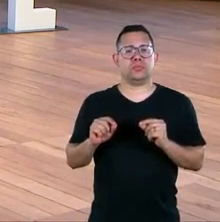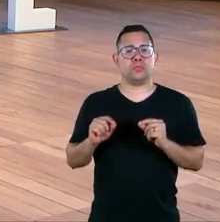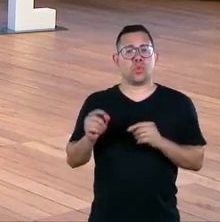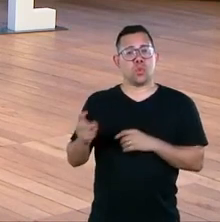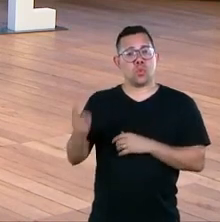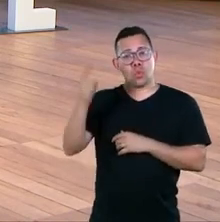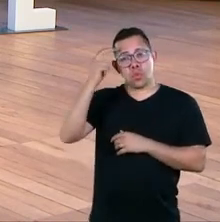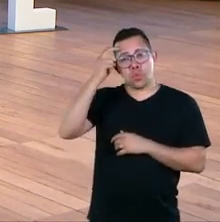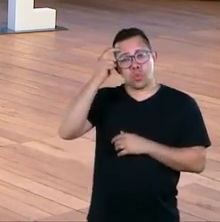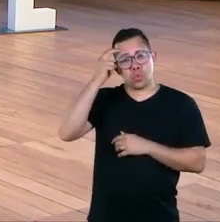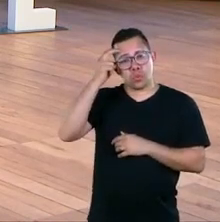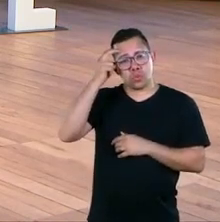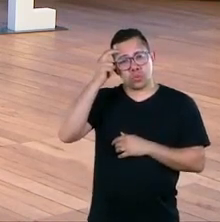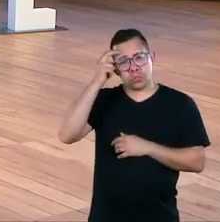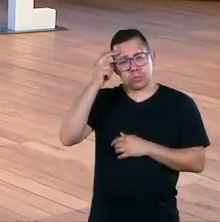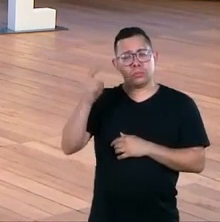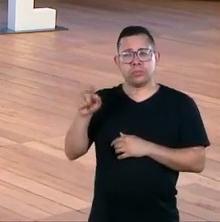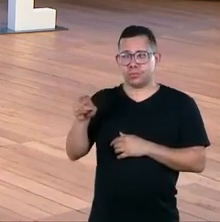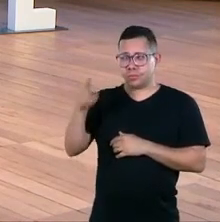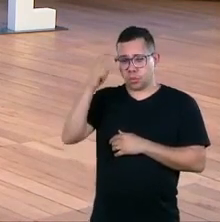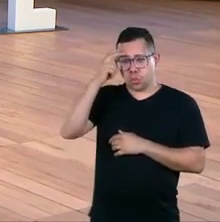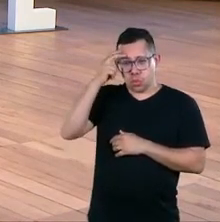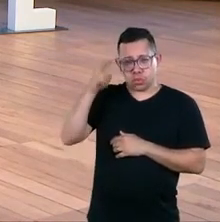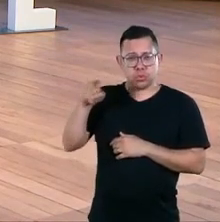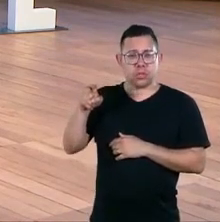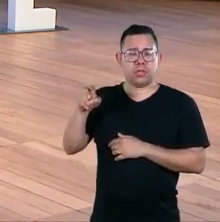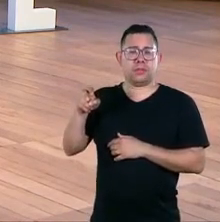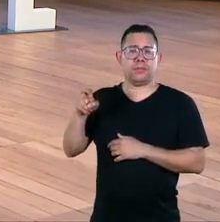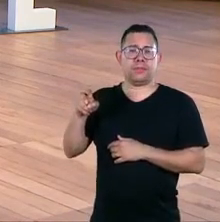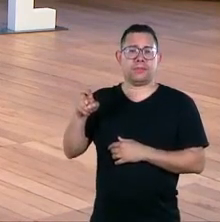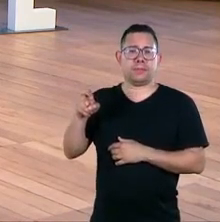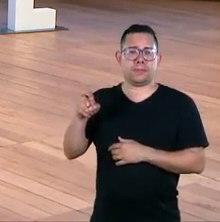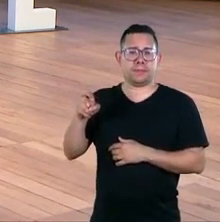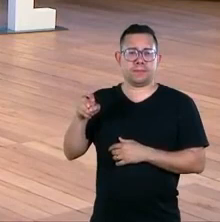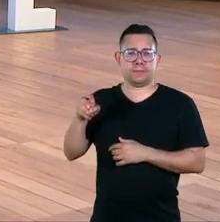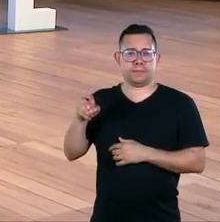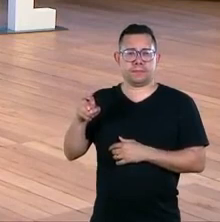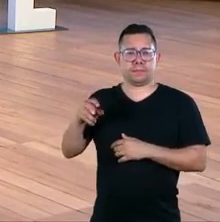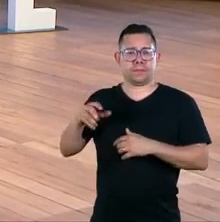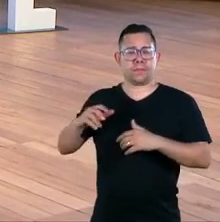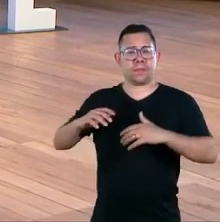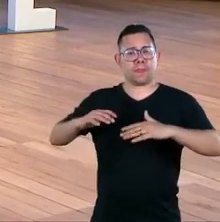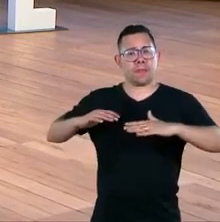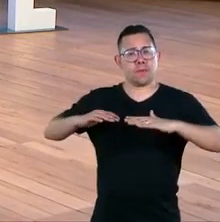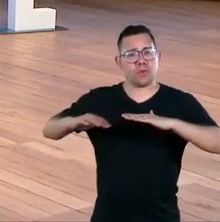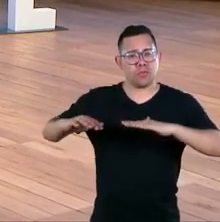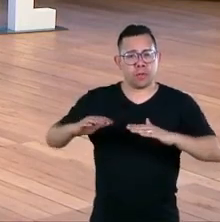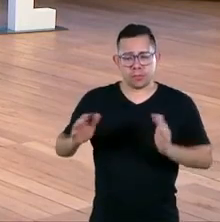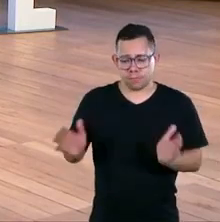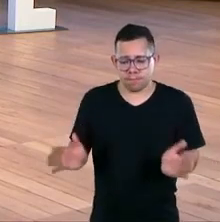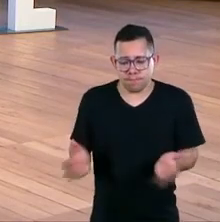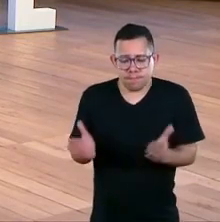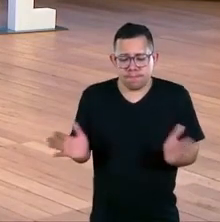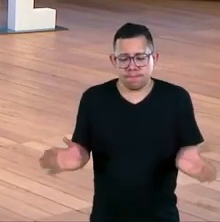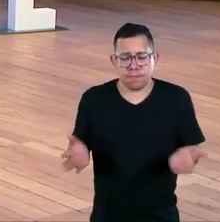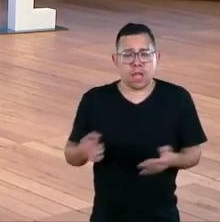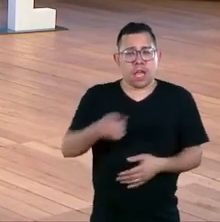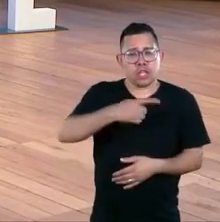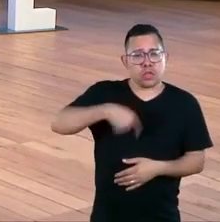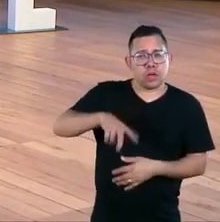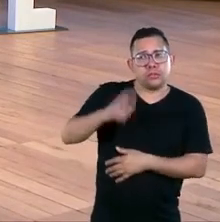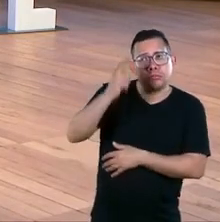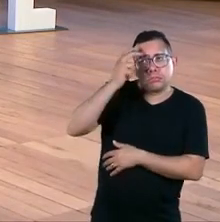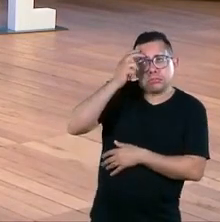cultura movimentou e mudou a gente nesse período pandêmico inclusive